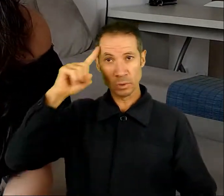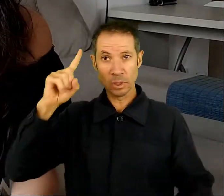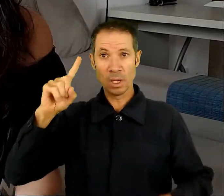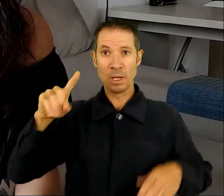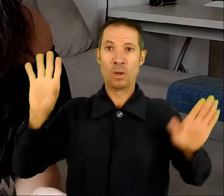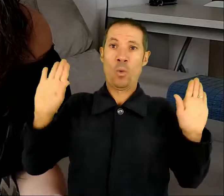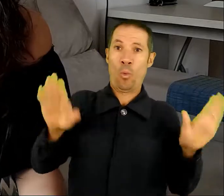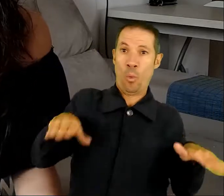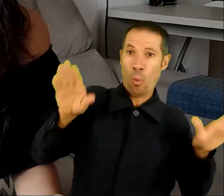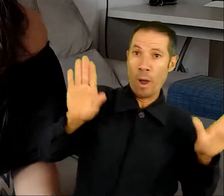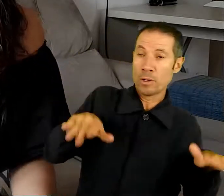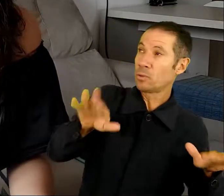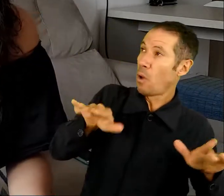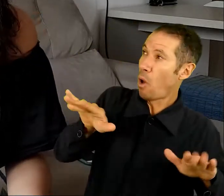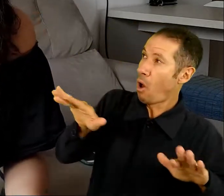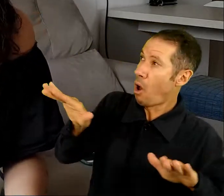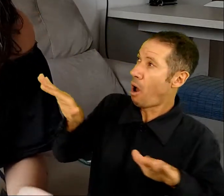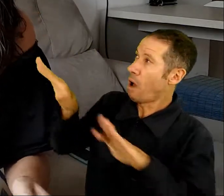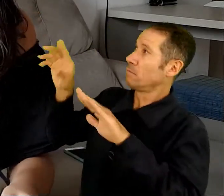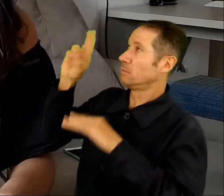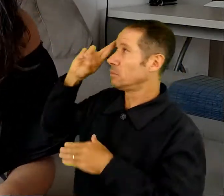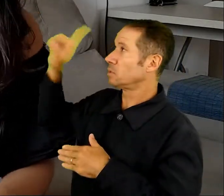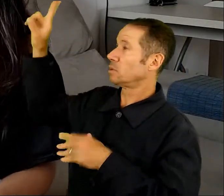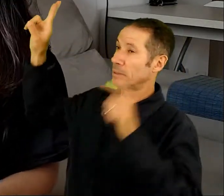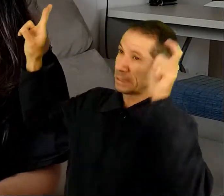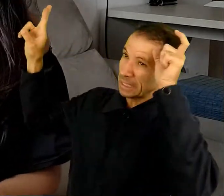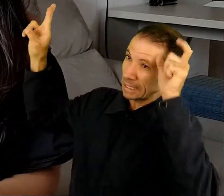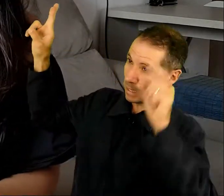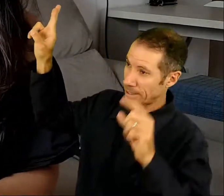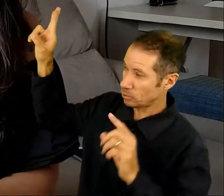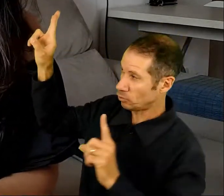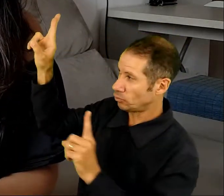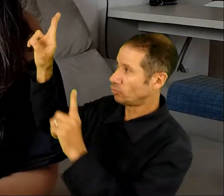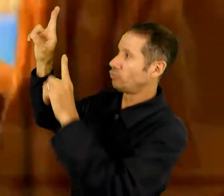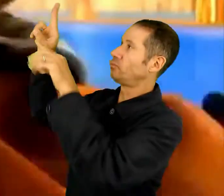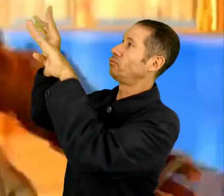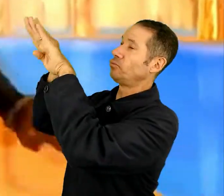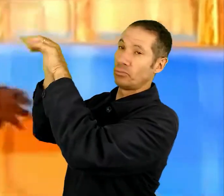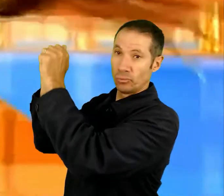anjos vieram apresentar-se ao Senhor e Satanás também veio com eles.